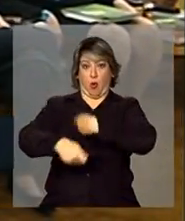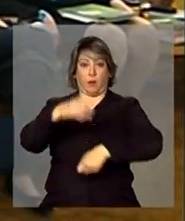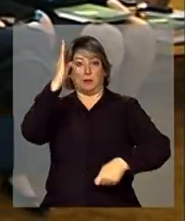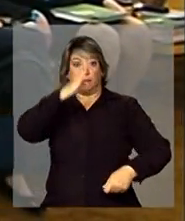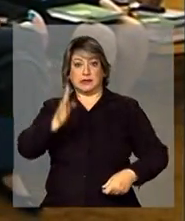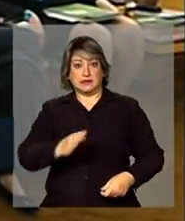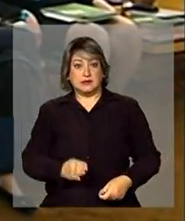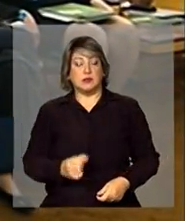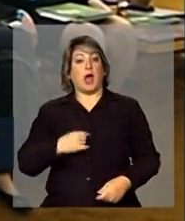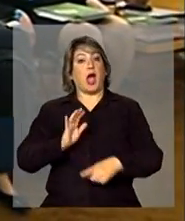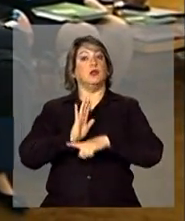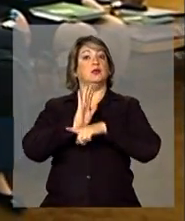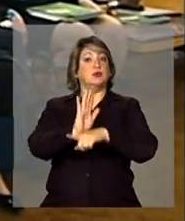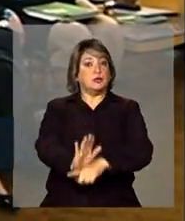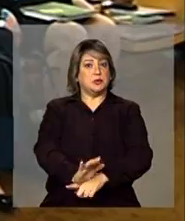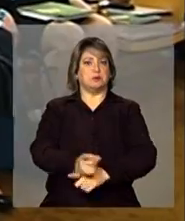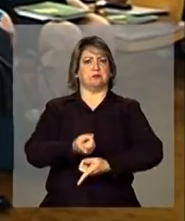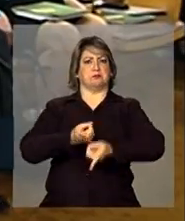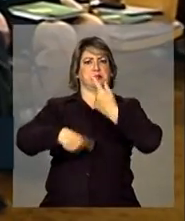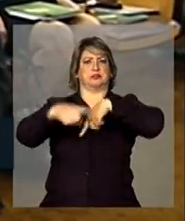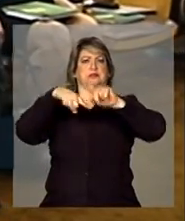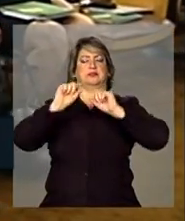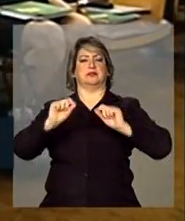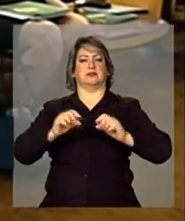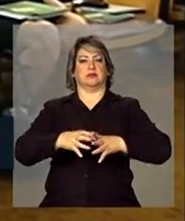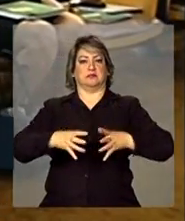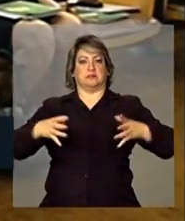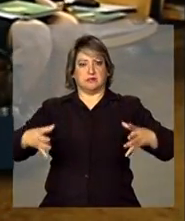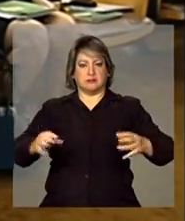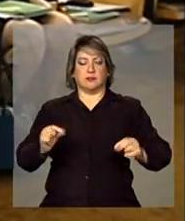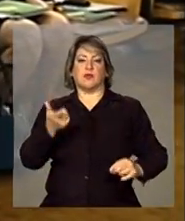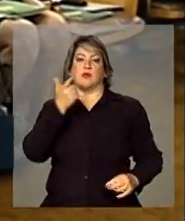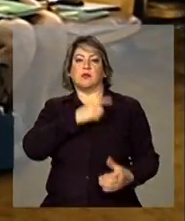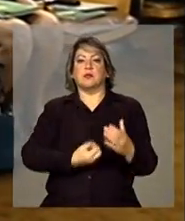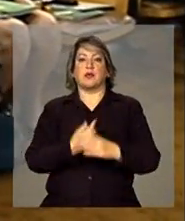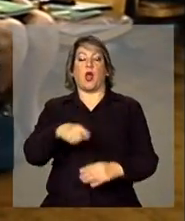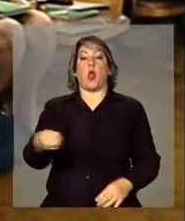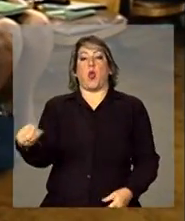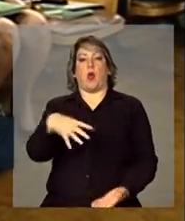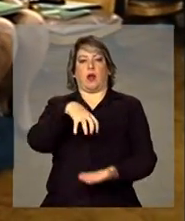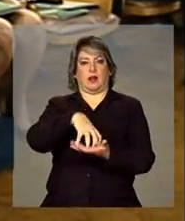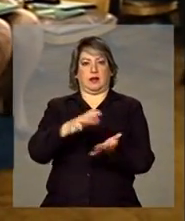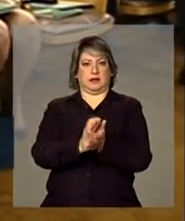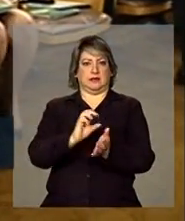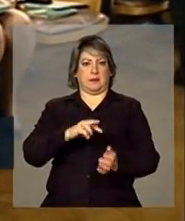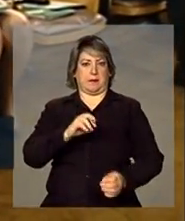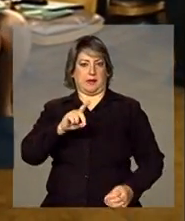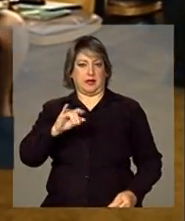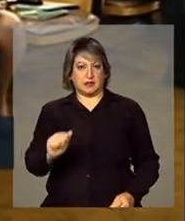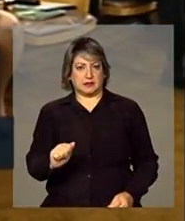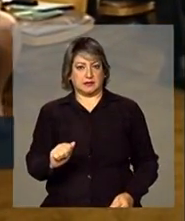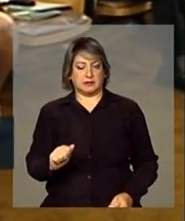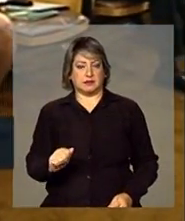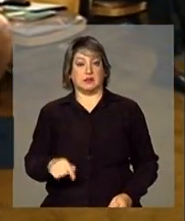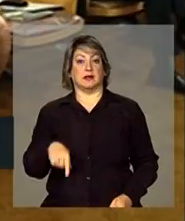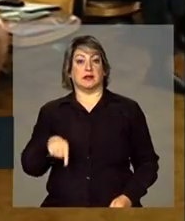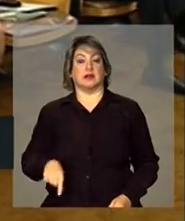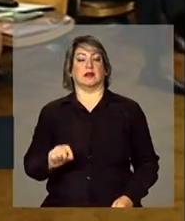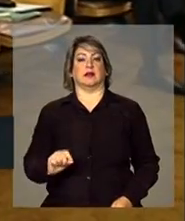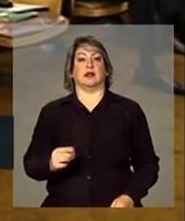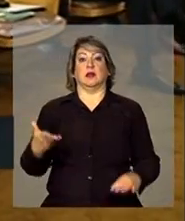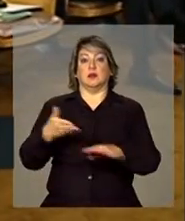contribuiu para o crescimento e o surgimento dessa nova classe média. O quanto que ele